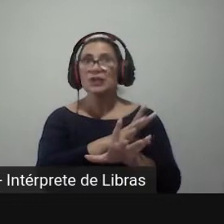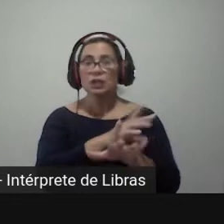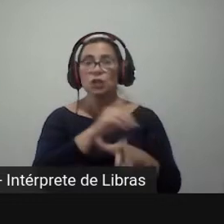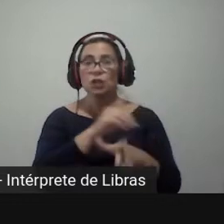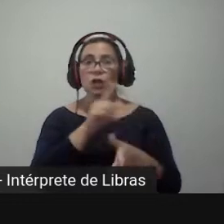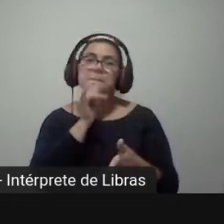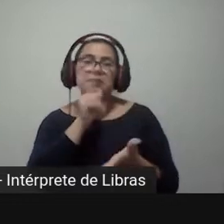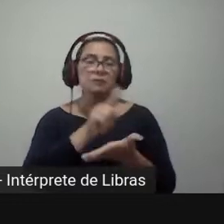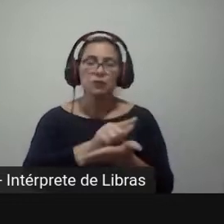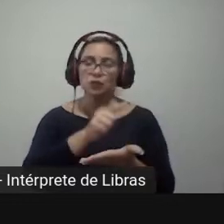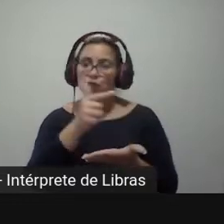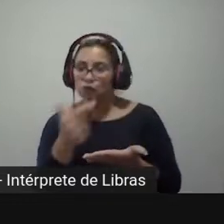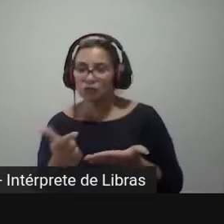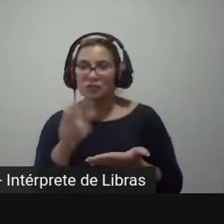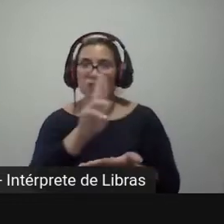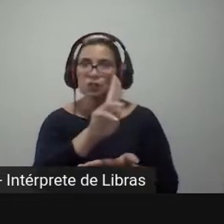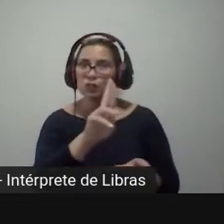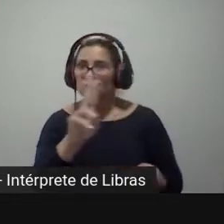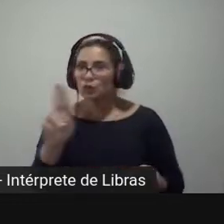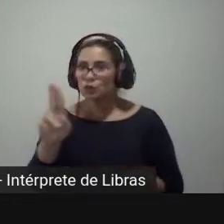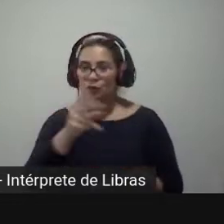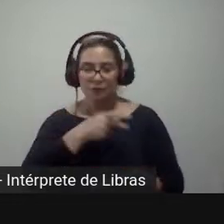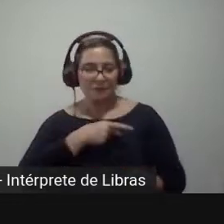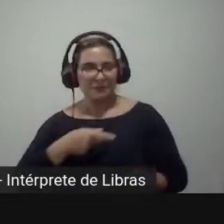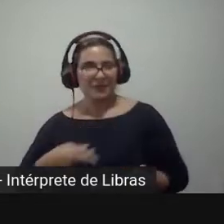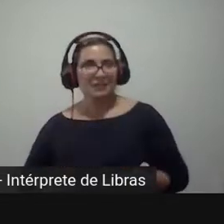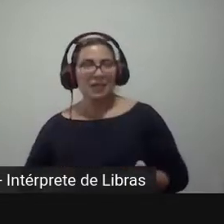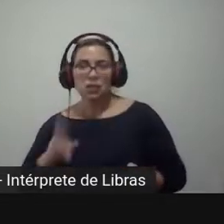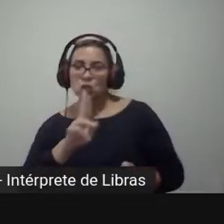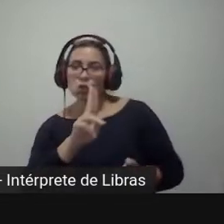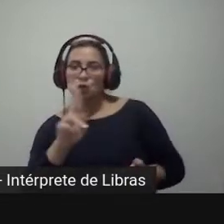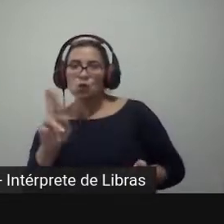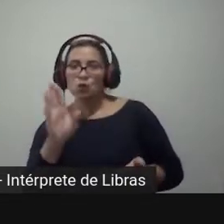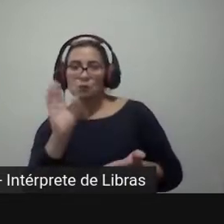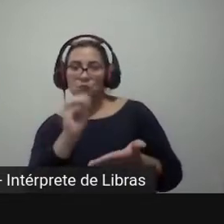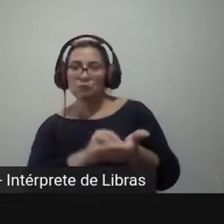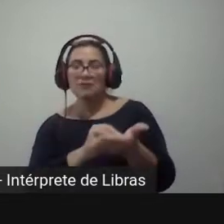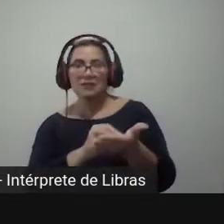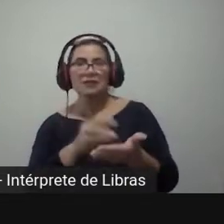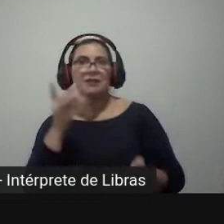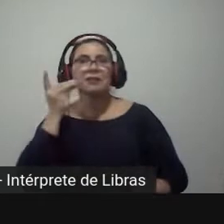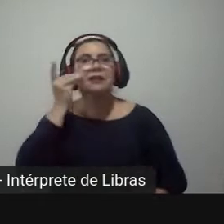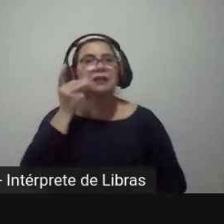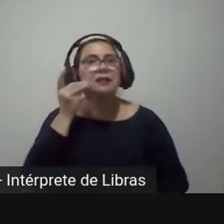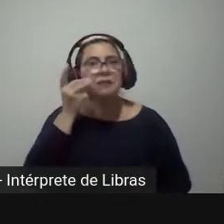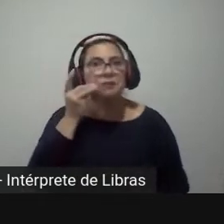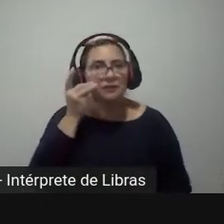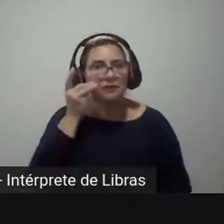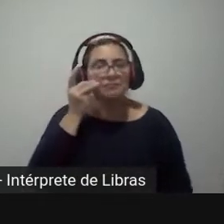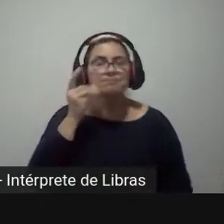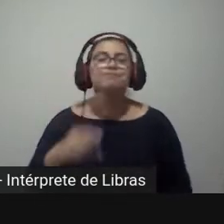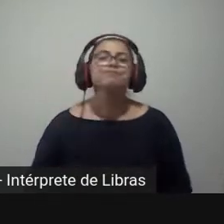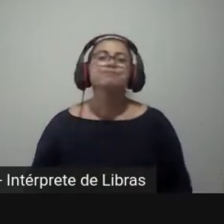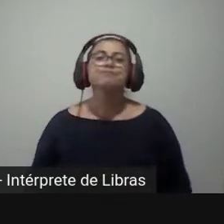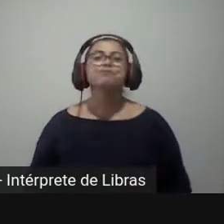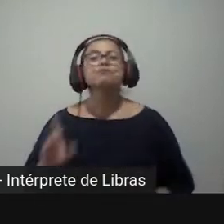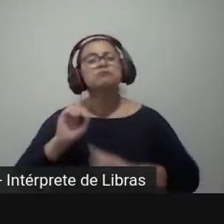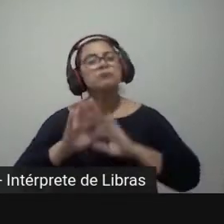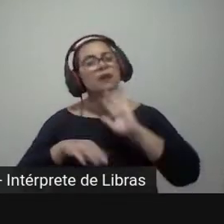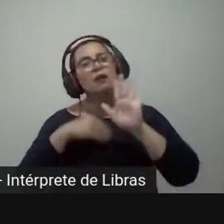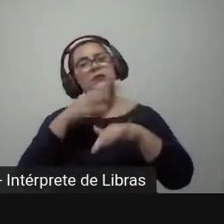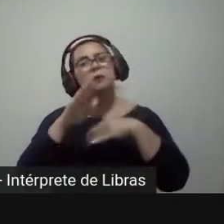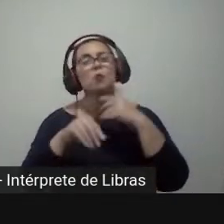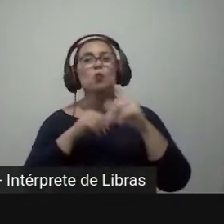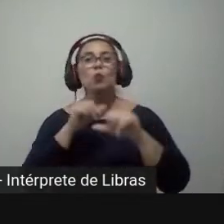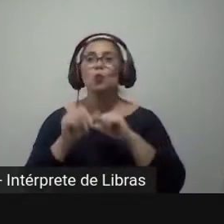a presidente e com o nome do candidato a deputado federal. A partir de meados do século XX, eles mudaram o processo